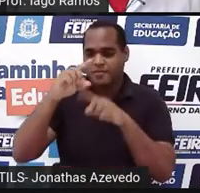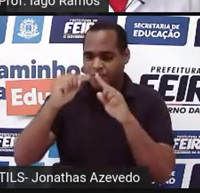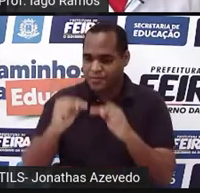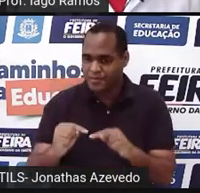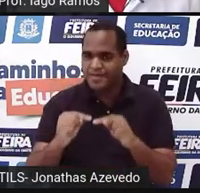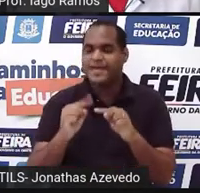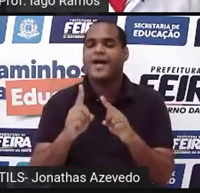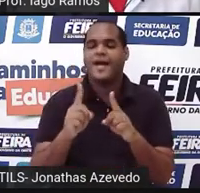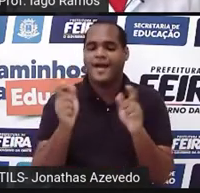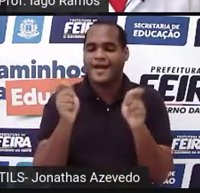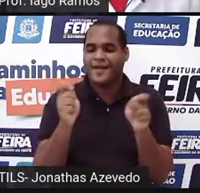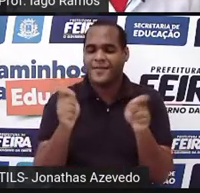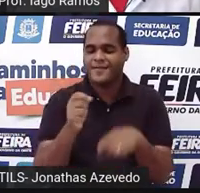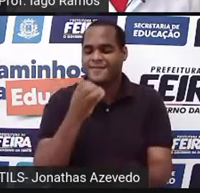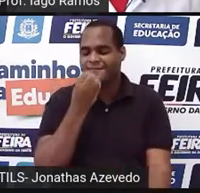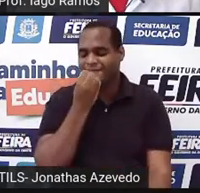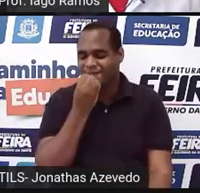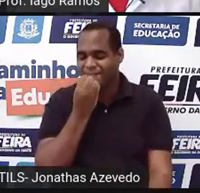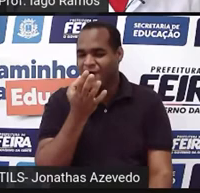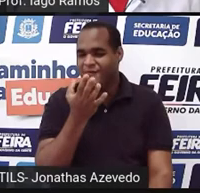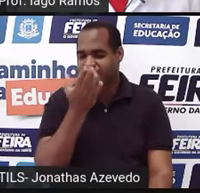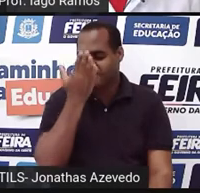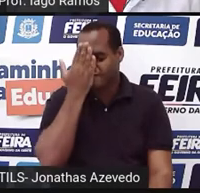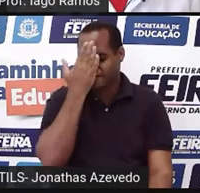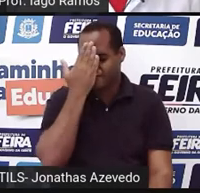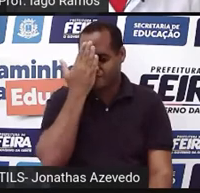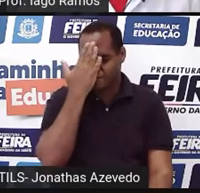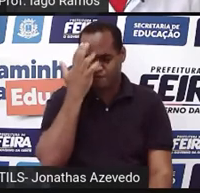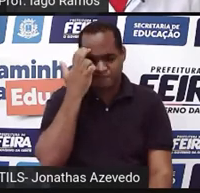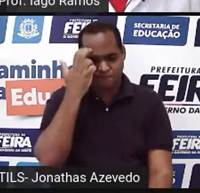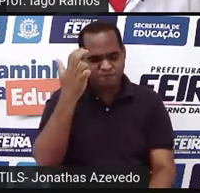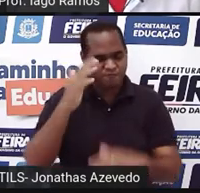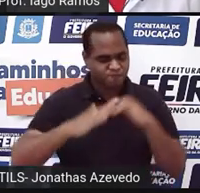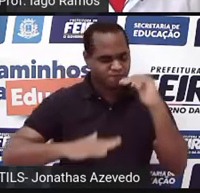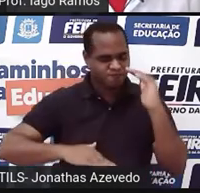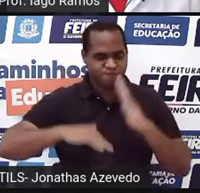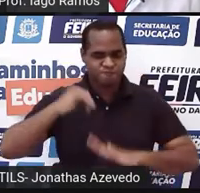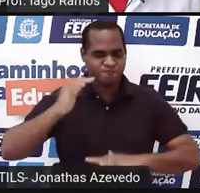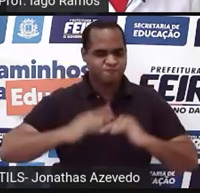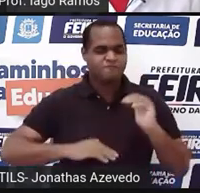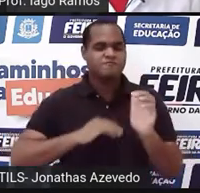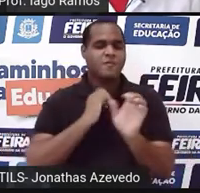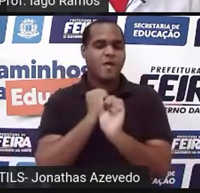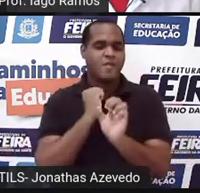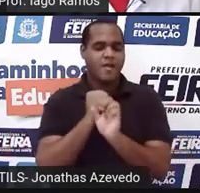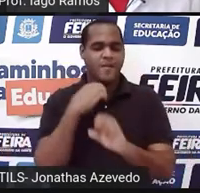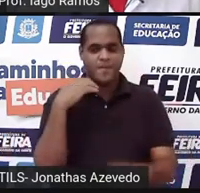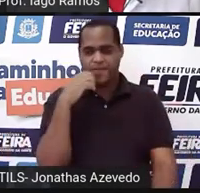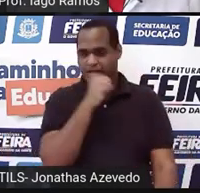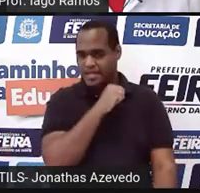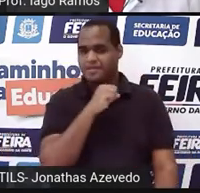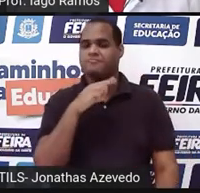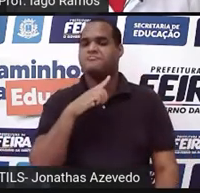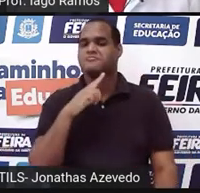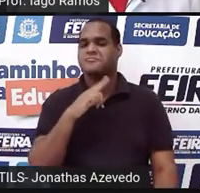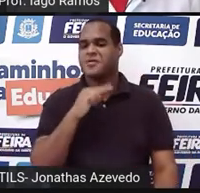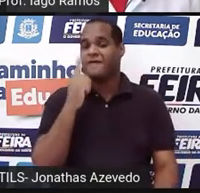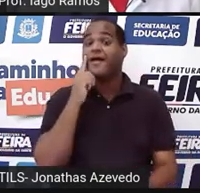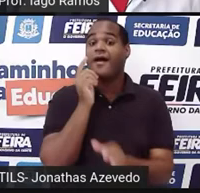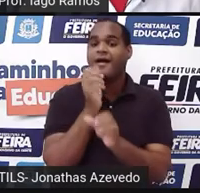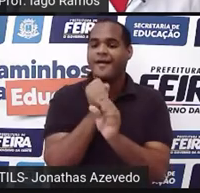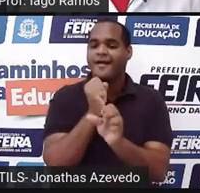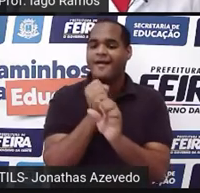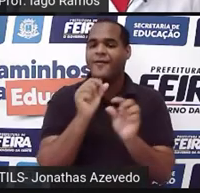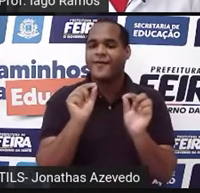aí sim, você é uma pessoa bem fera, é uma pessoa que faz cálculos de maneira rápida, tá bom? Então, a continha que você vai